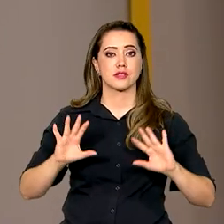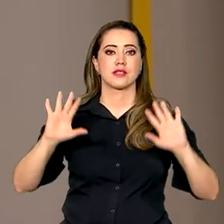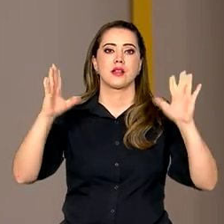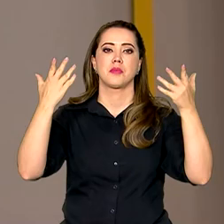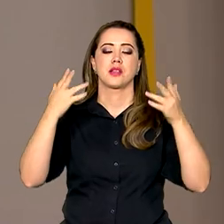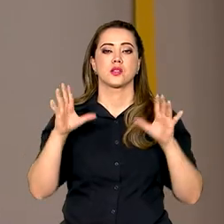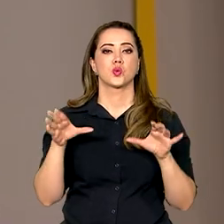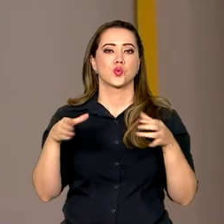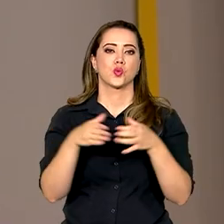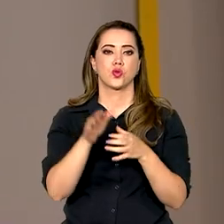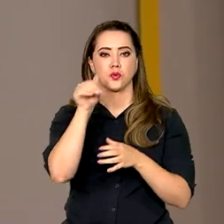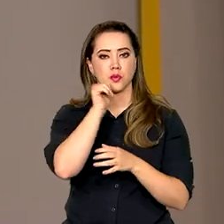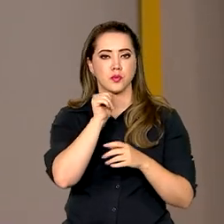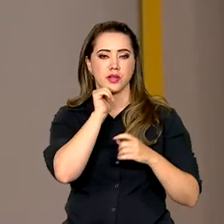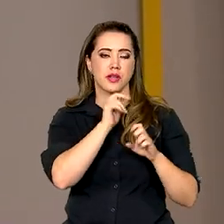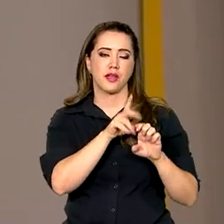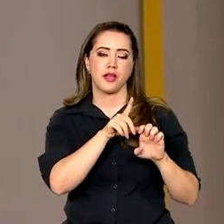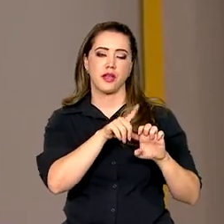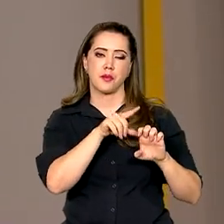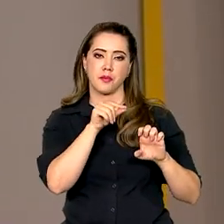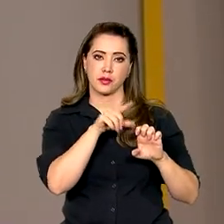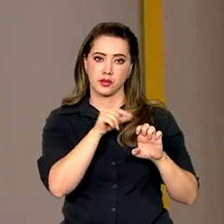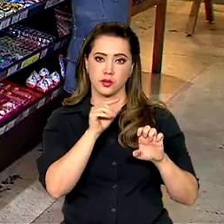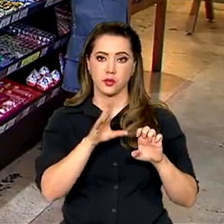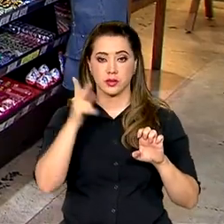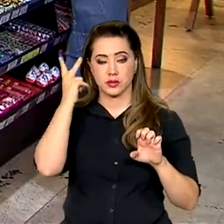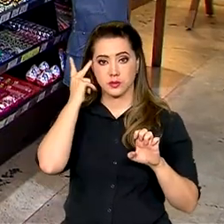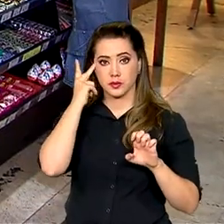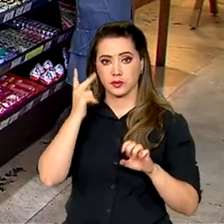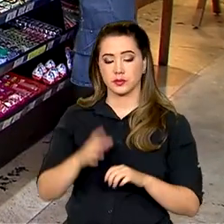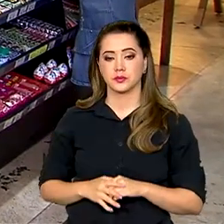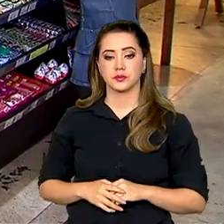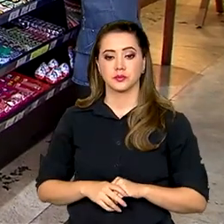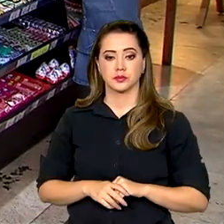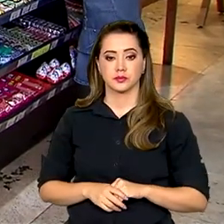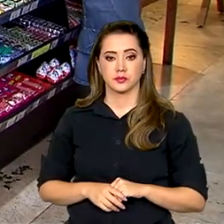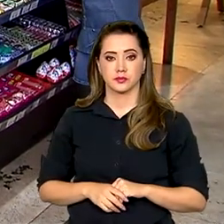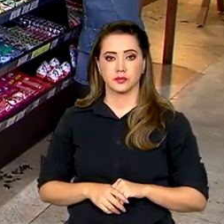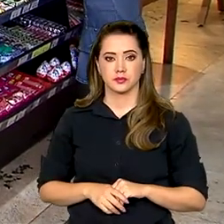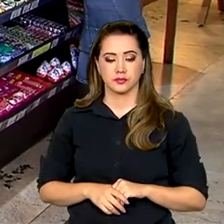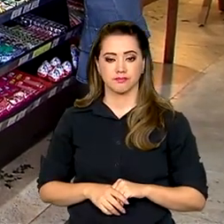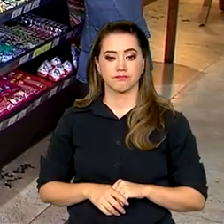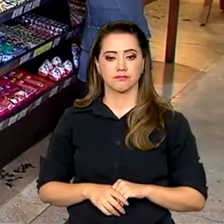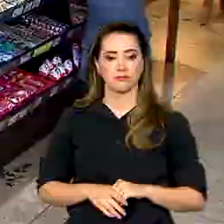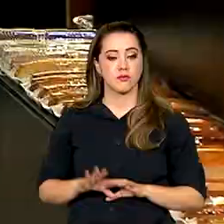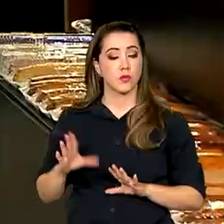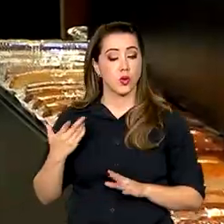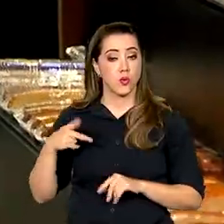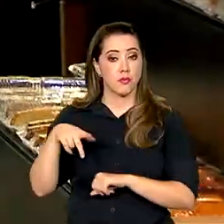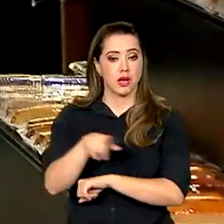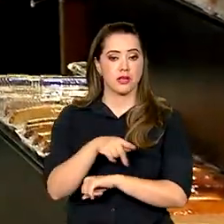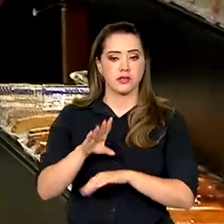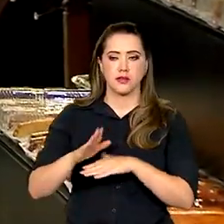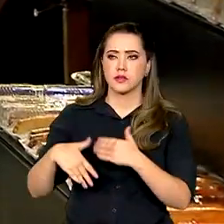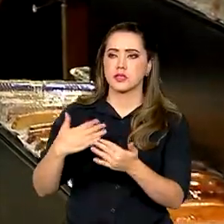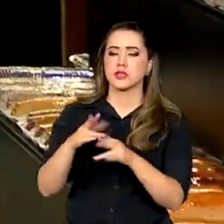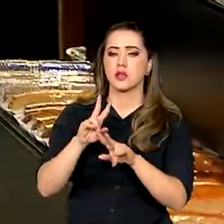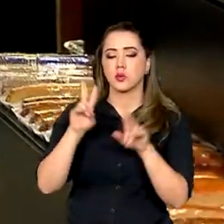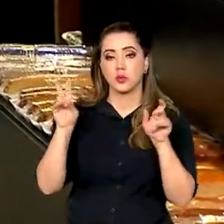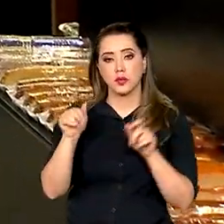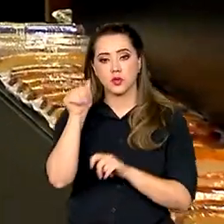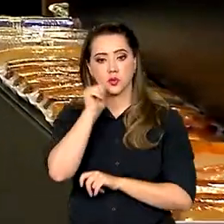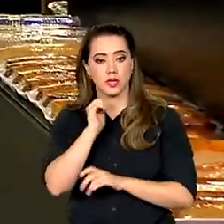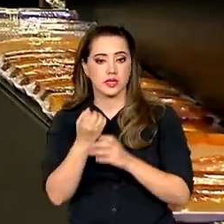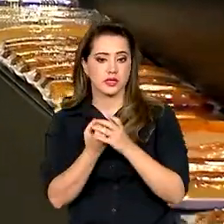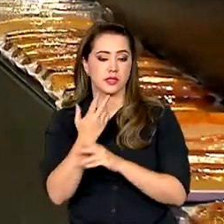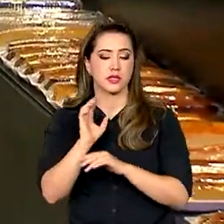Mulher Empreendedora em São Paulo Correio. O cenário nacional tem avançado em relação a mulheres empreendedoras.